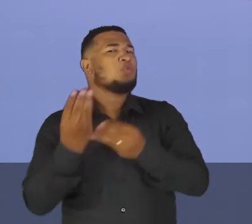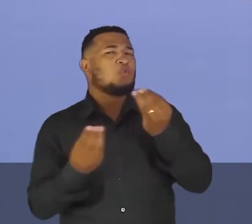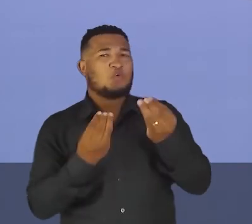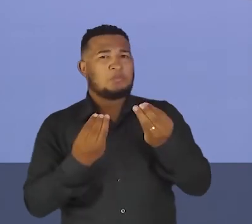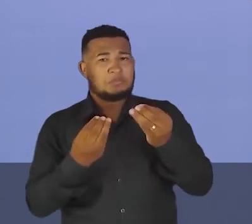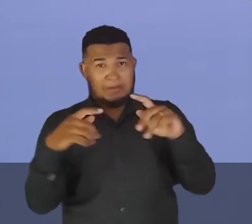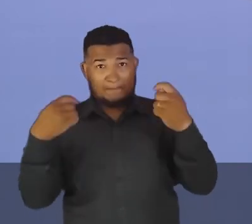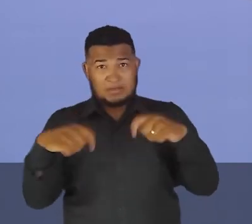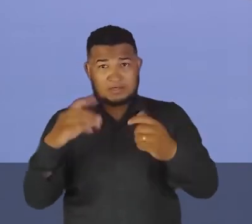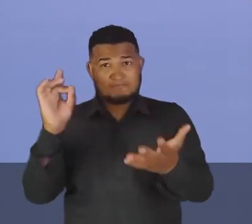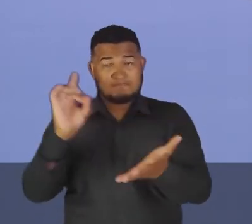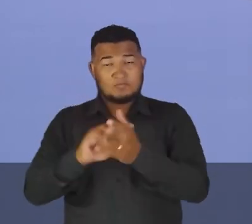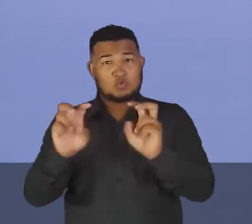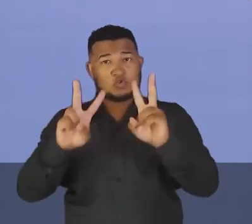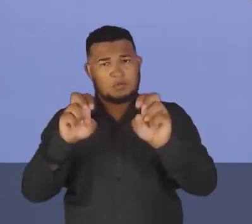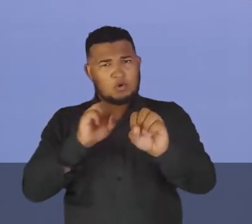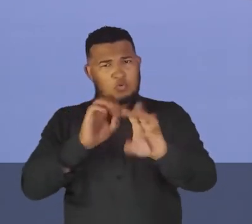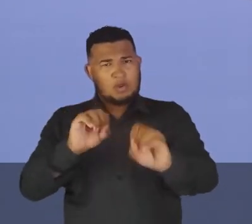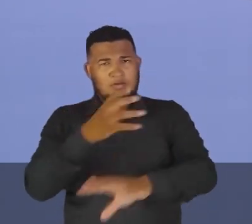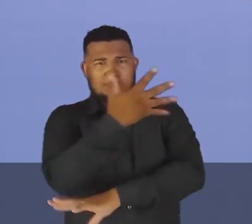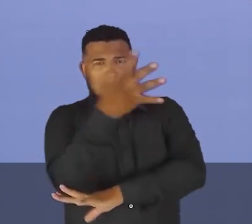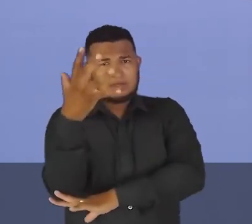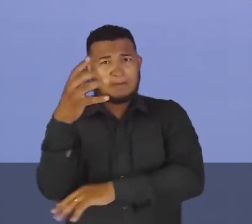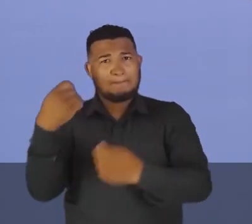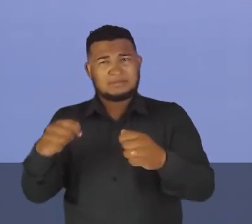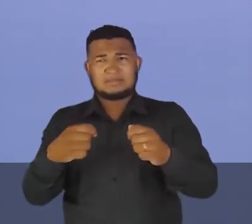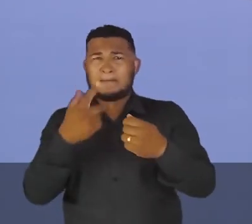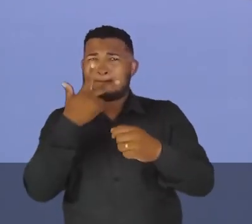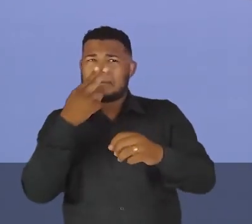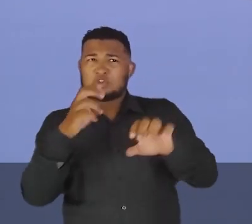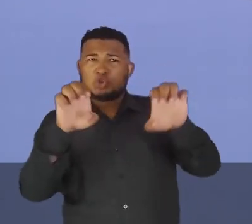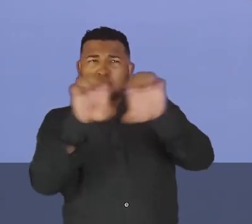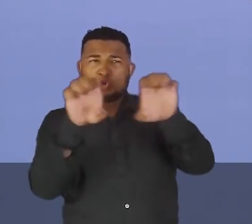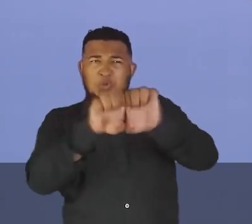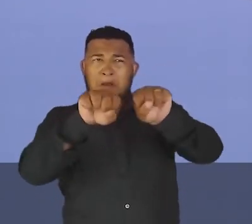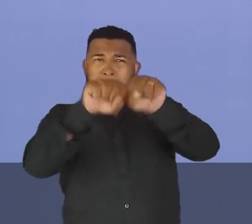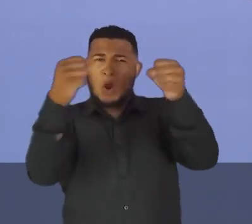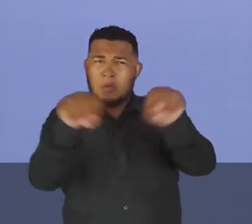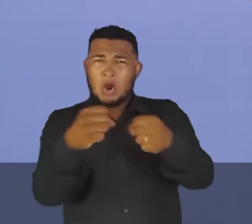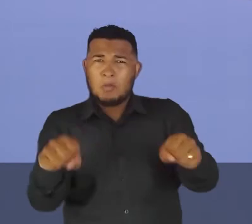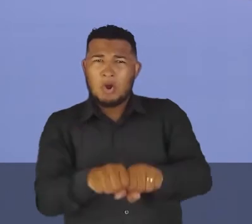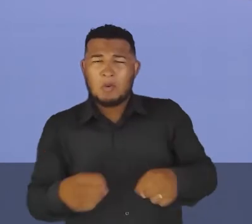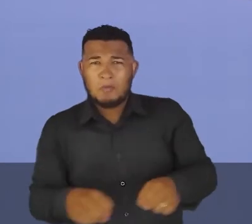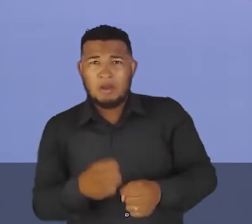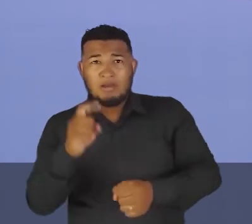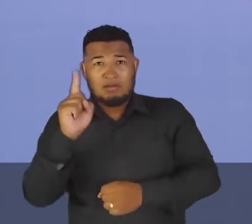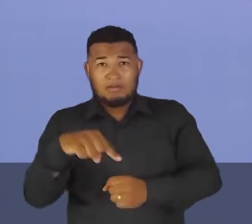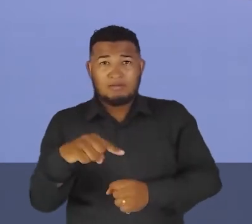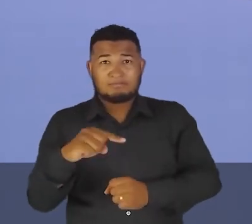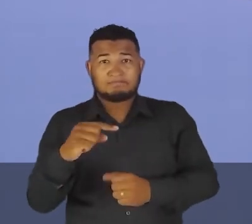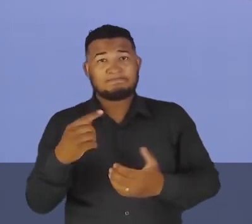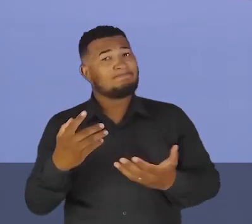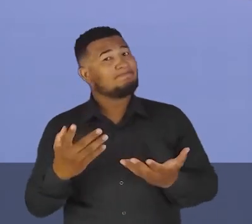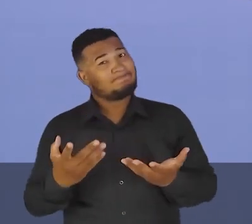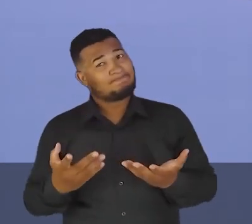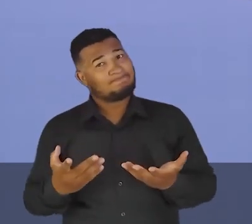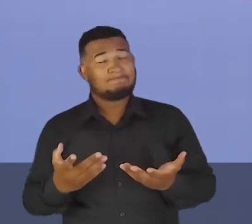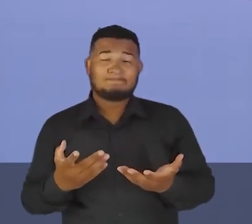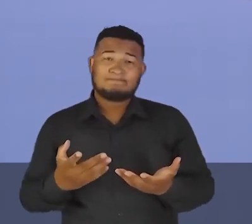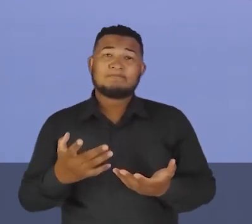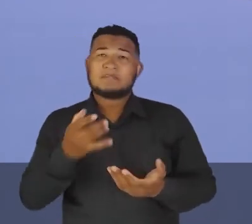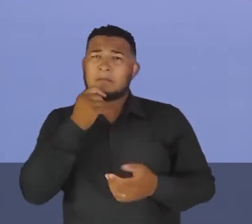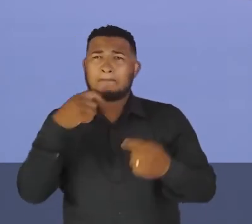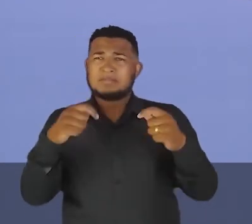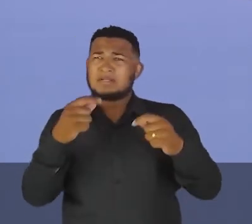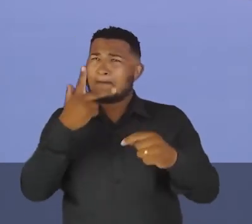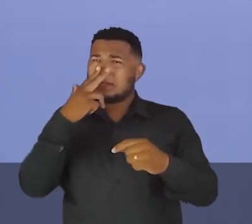na verdade, para falar de educação ambiental, eu preciso quebrar a estrutura física de uma escola, né? Para poder a gente implantar essa ideia? Eu vou ter que